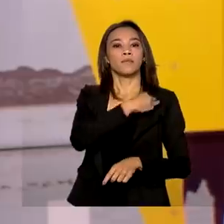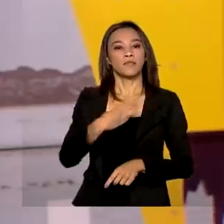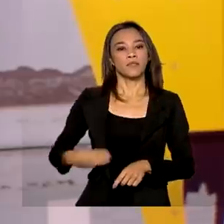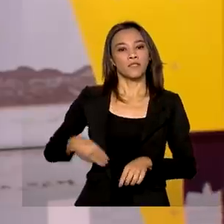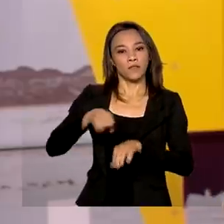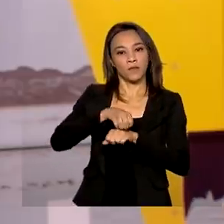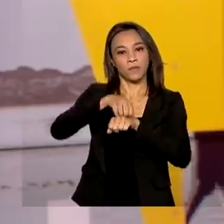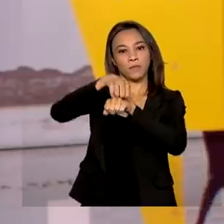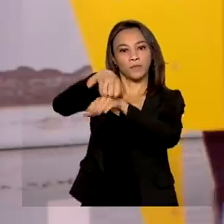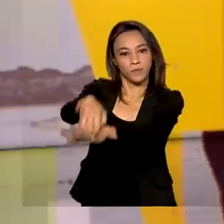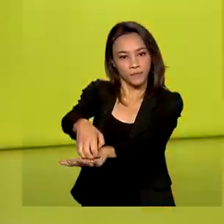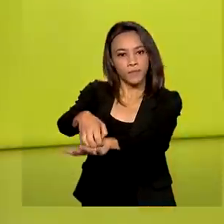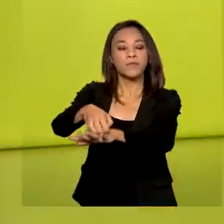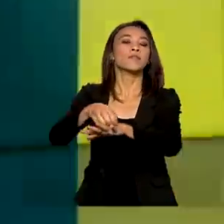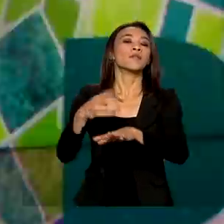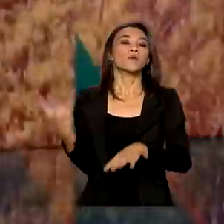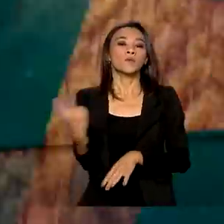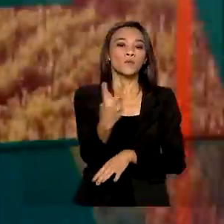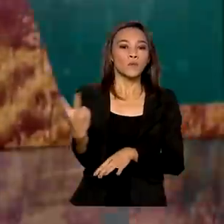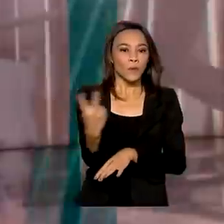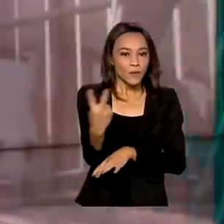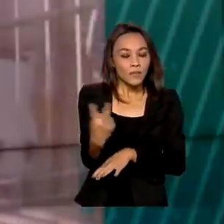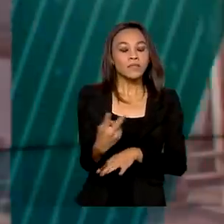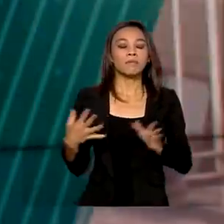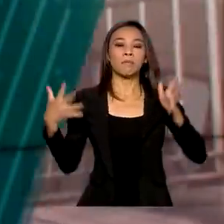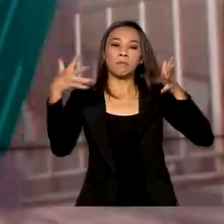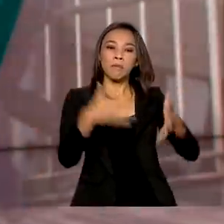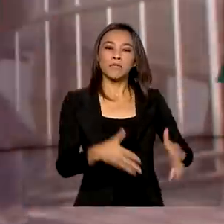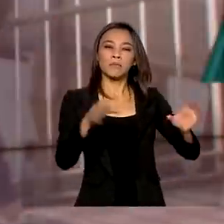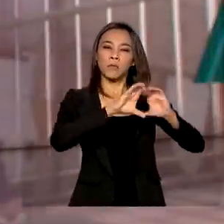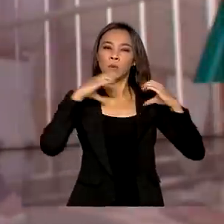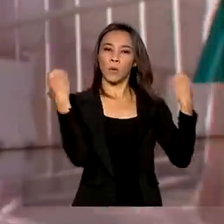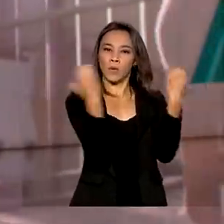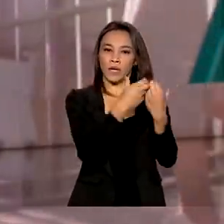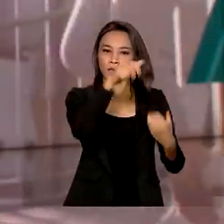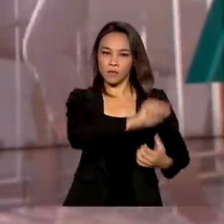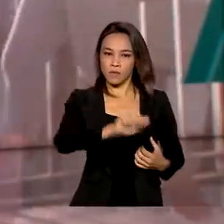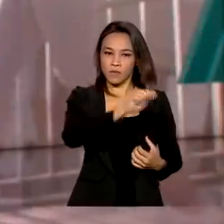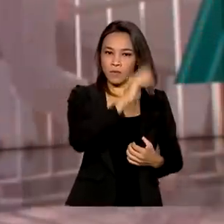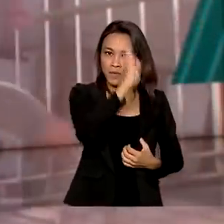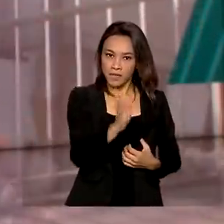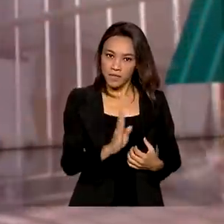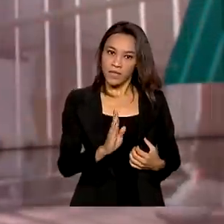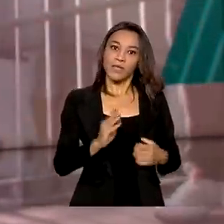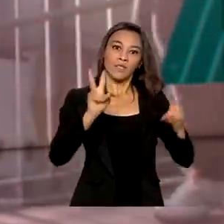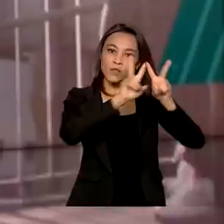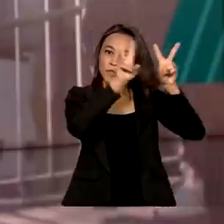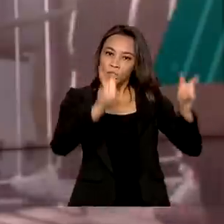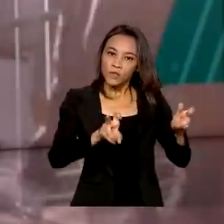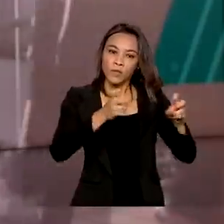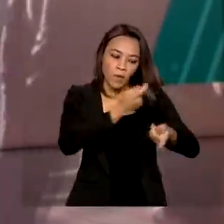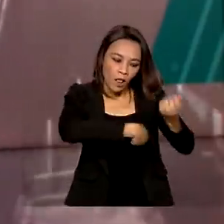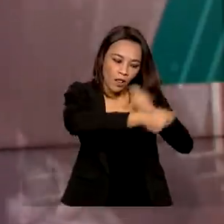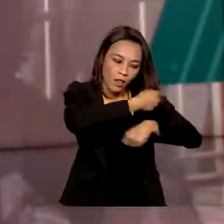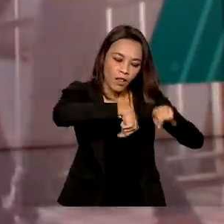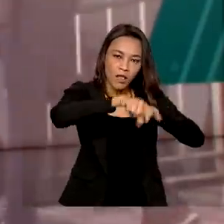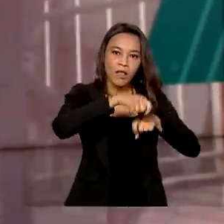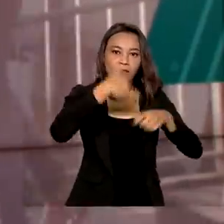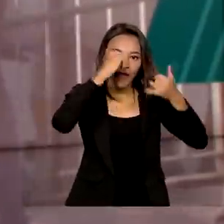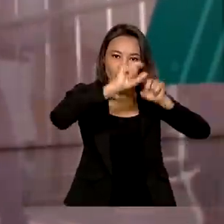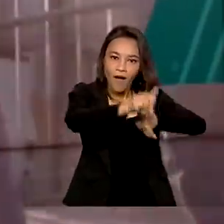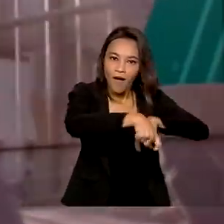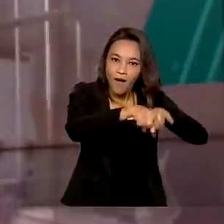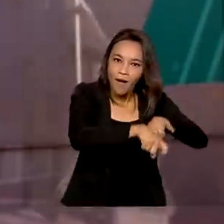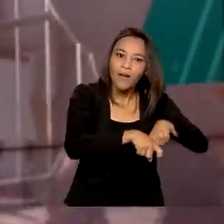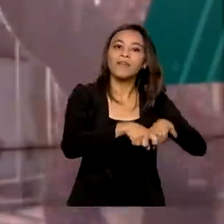e Abastecimento participaram do Congresso da Associação Brasileira do Agronegócio. O tema deste ano foi Nosso Carbono é Verde.